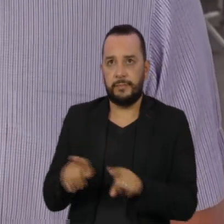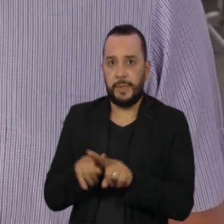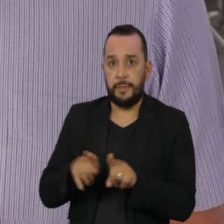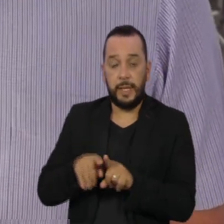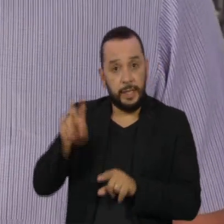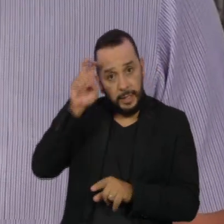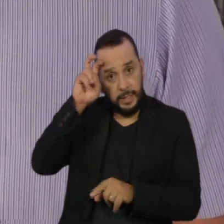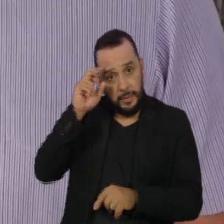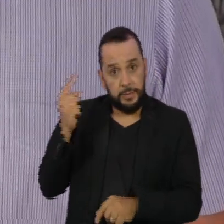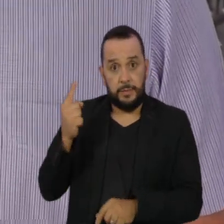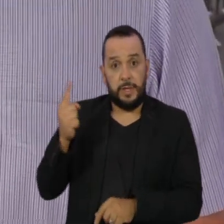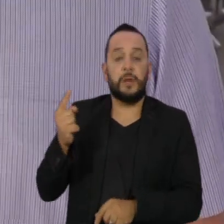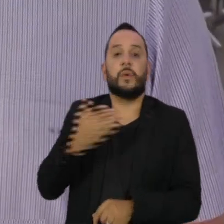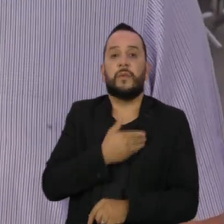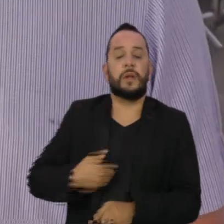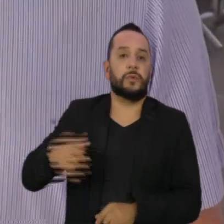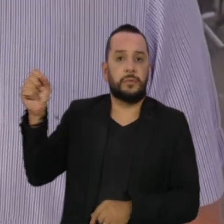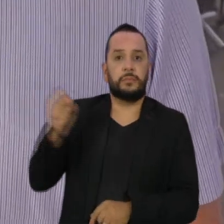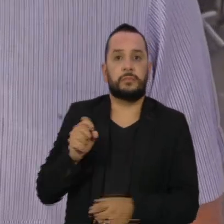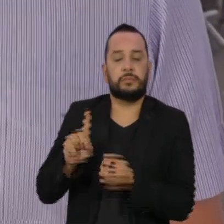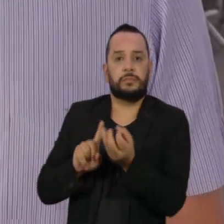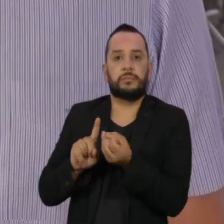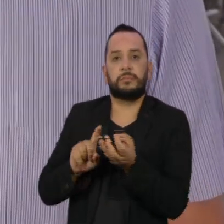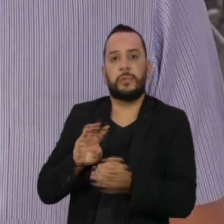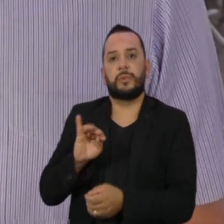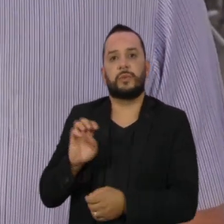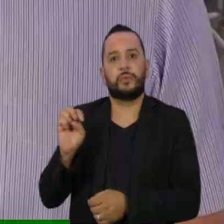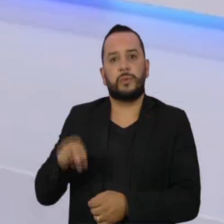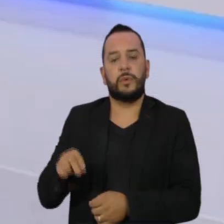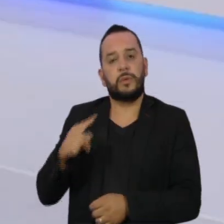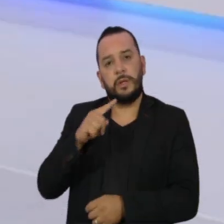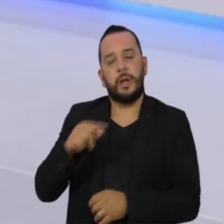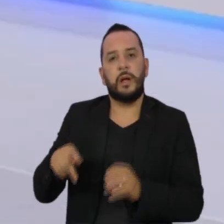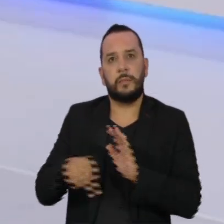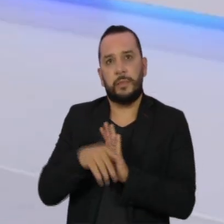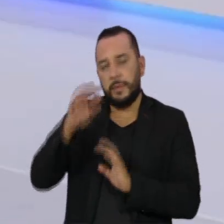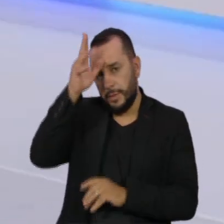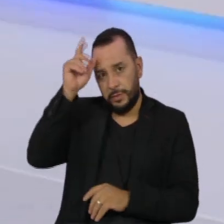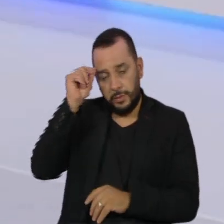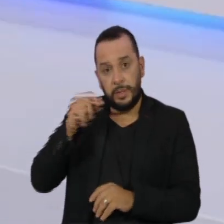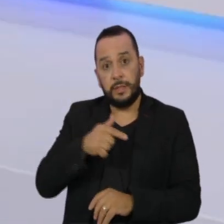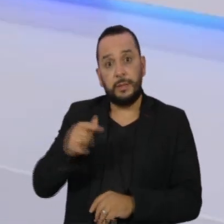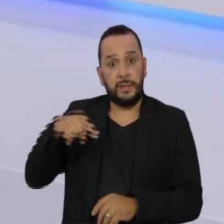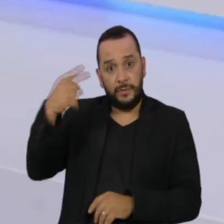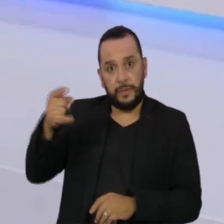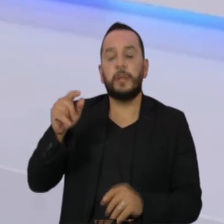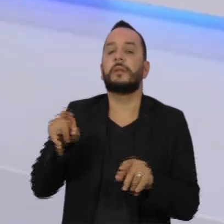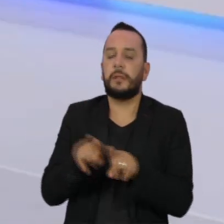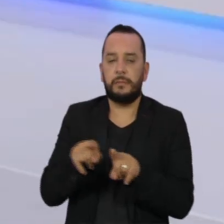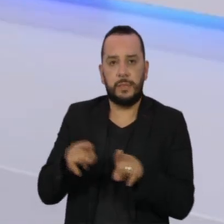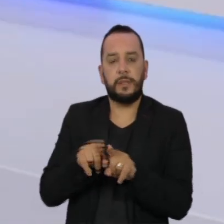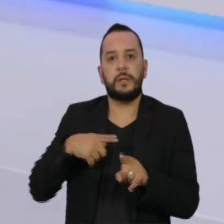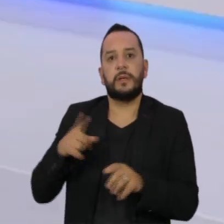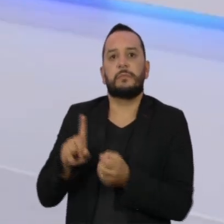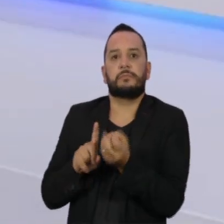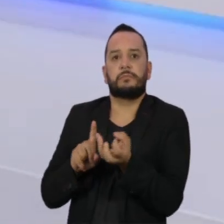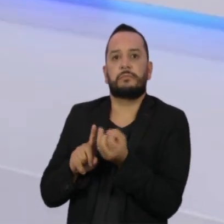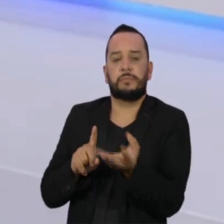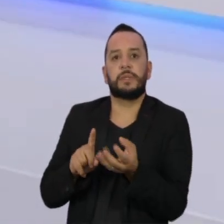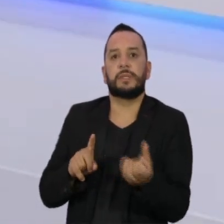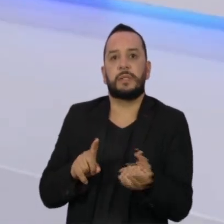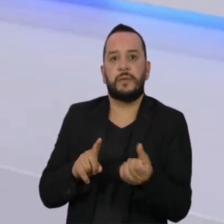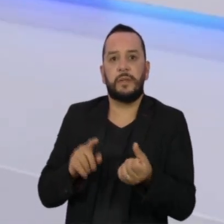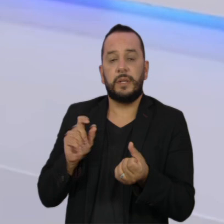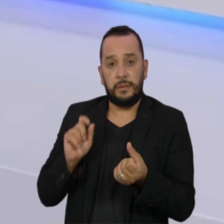governador convocado pela comissão, Wilson Lima, do Amazonas. A partir da próxima semana, a CPI também terá depoimentos nas sextas